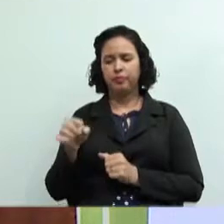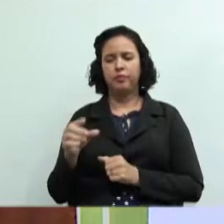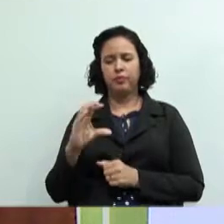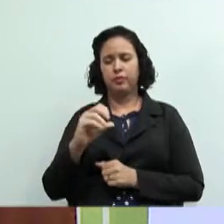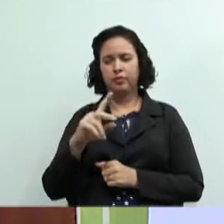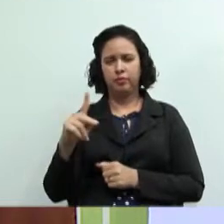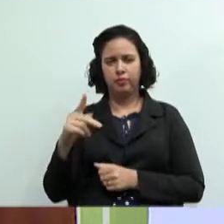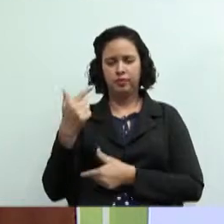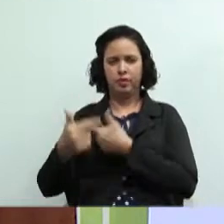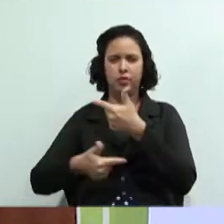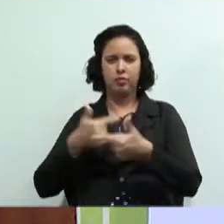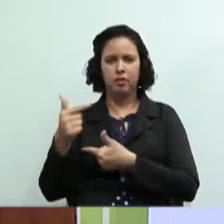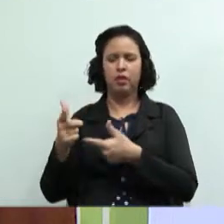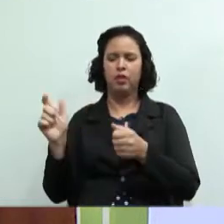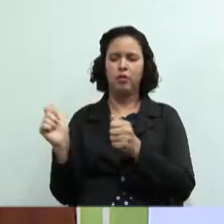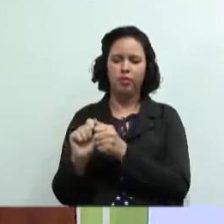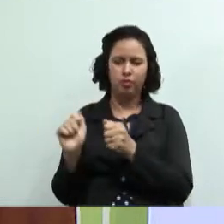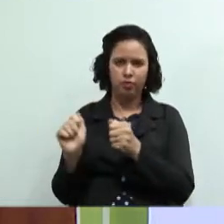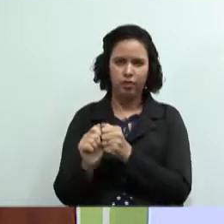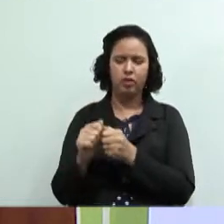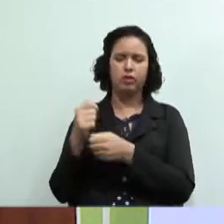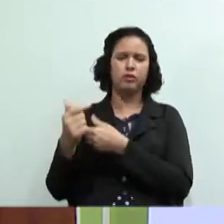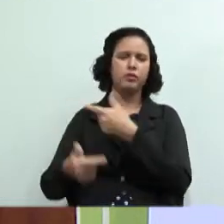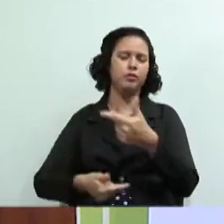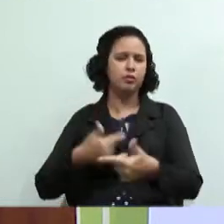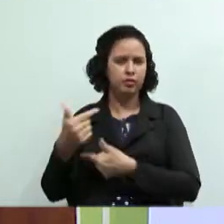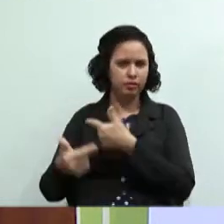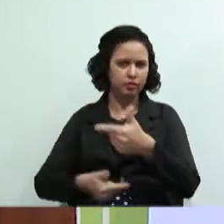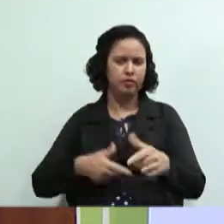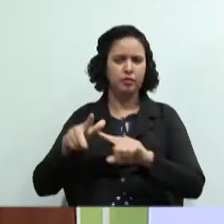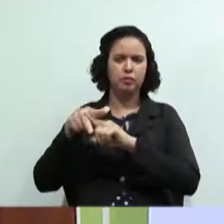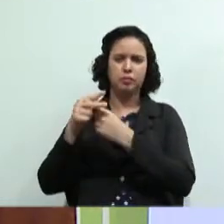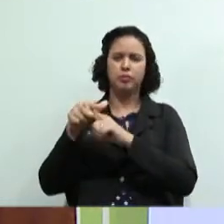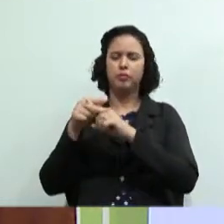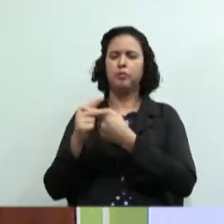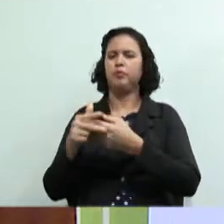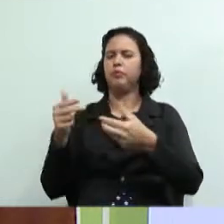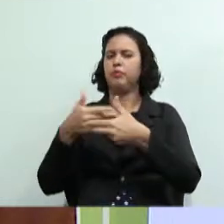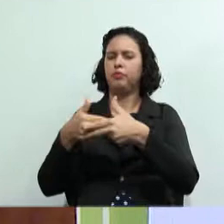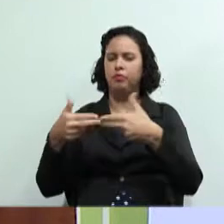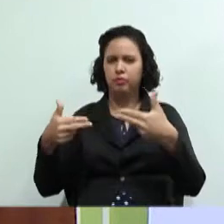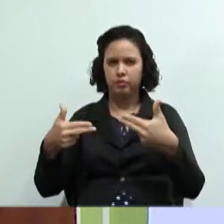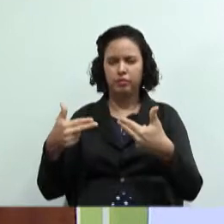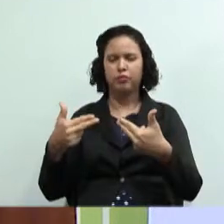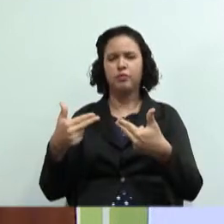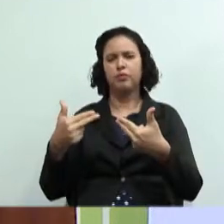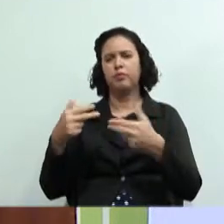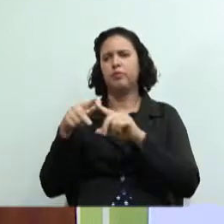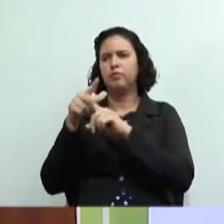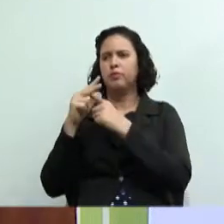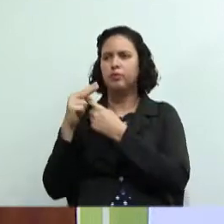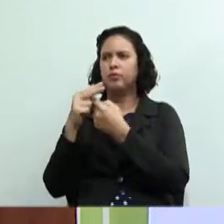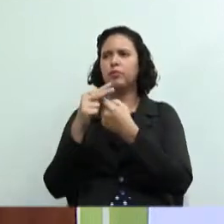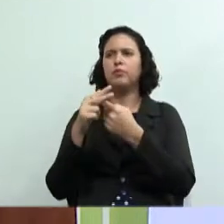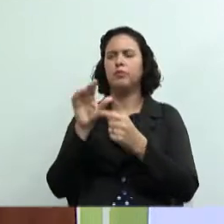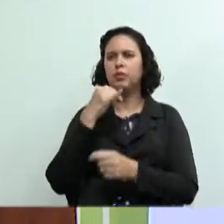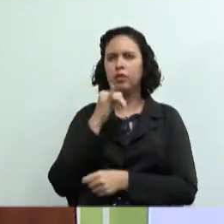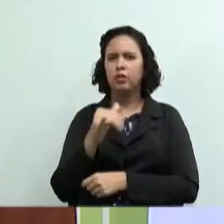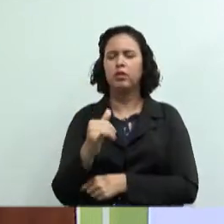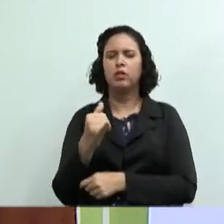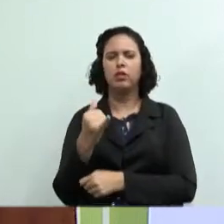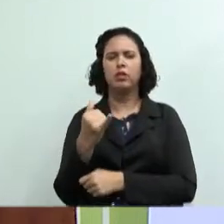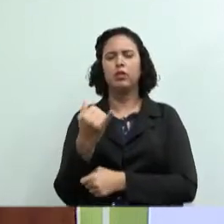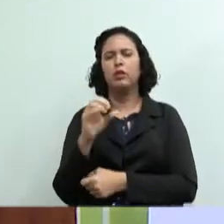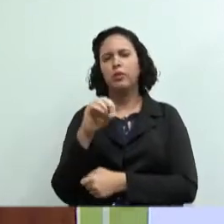serviço serviço de pedreiro serviço de manutenção de alguma obra um serviço de manutenção numa instalação elétrica